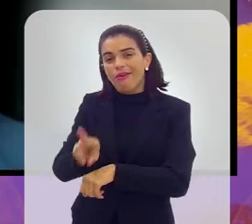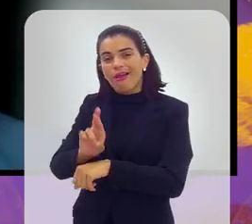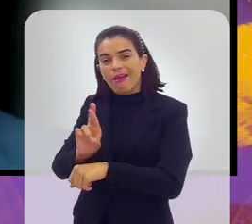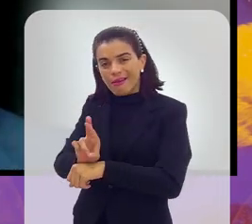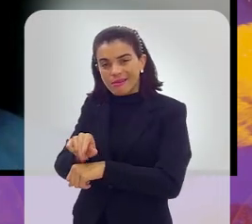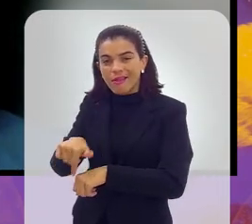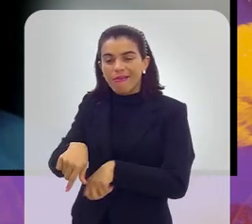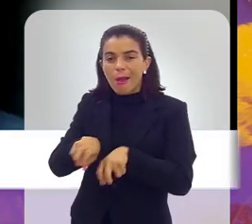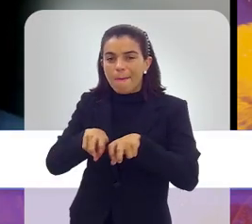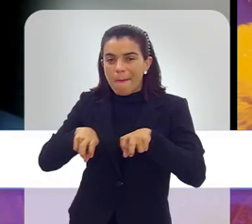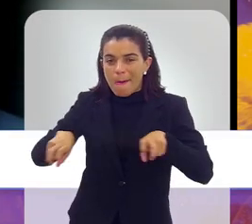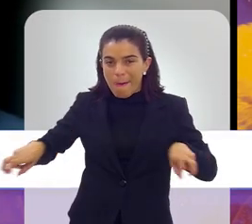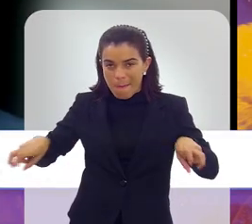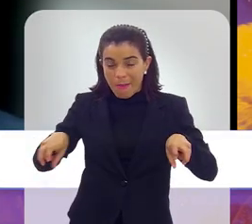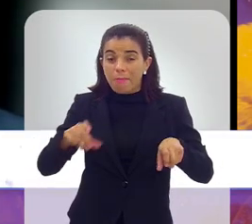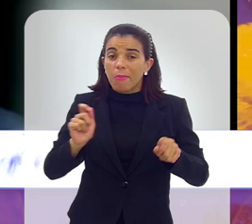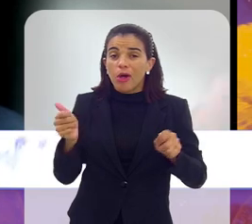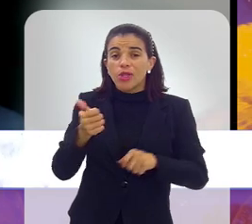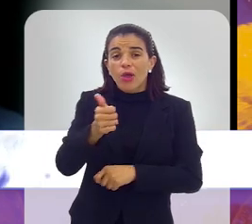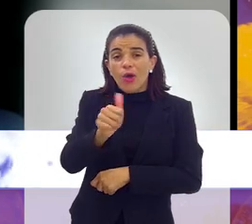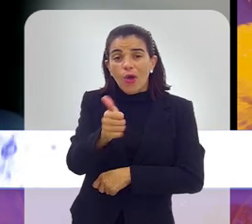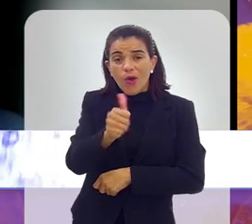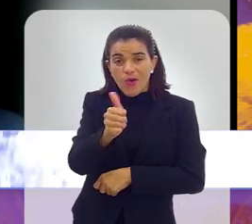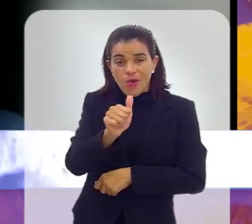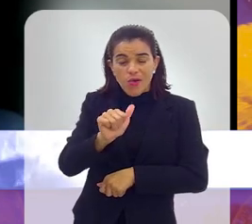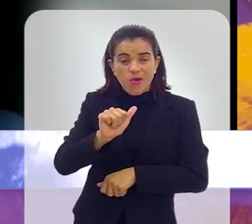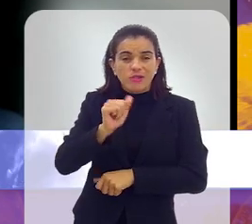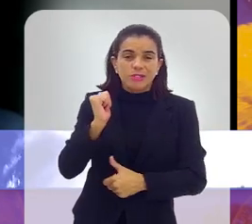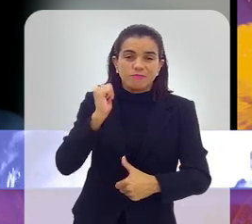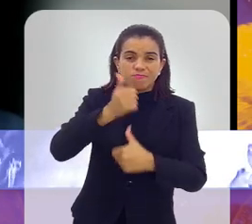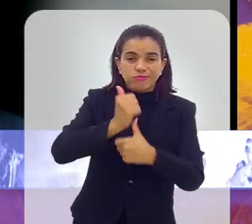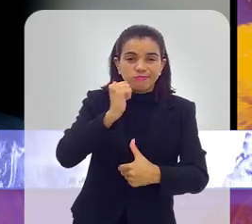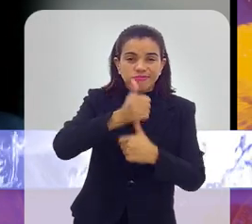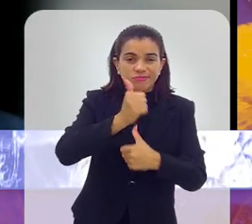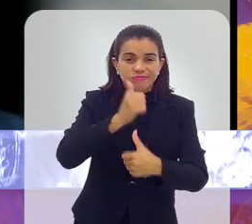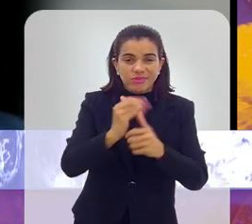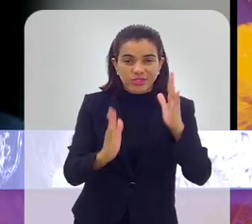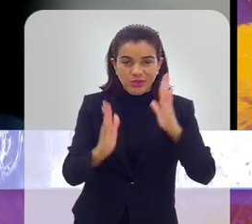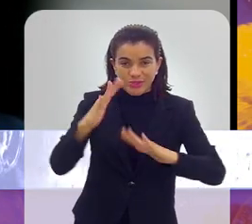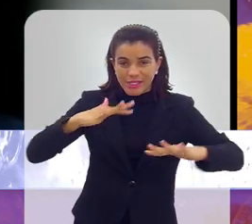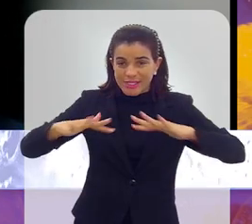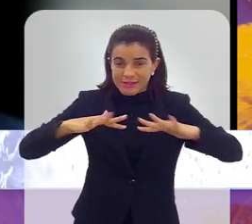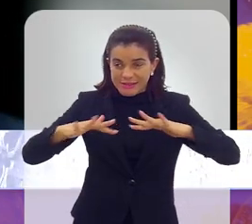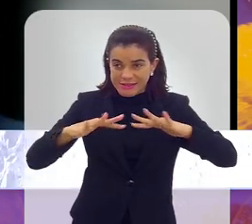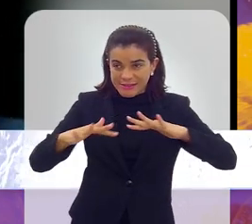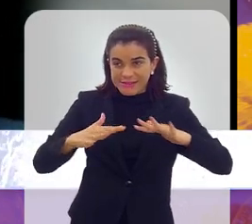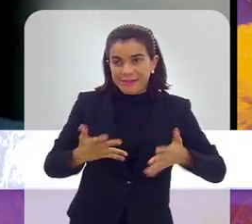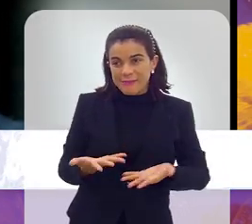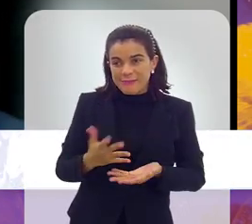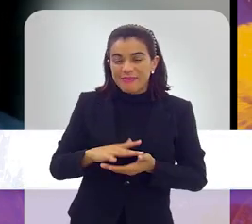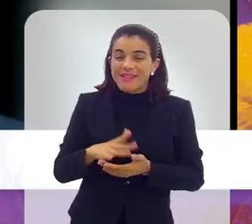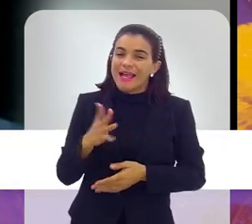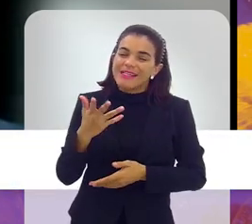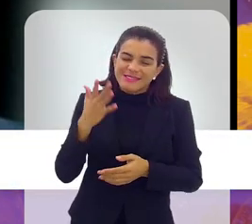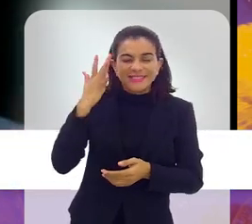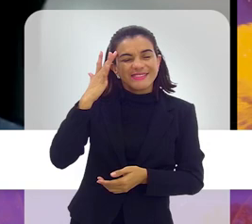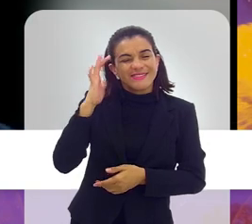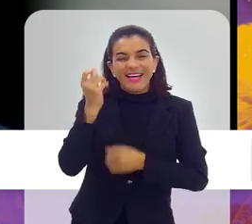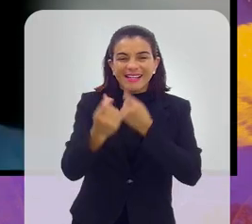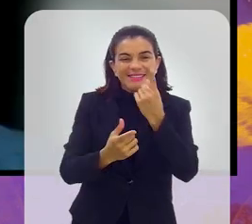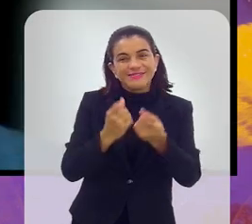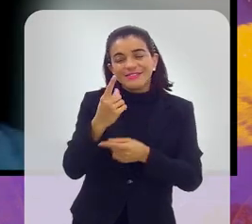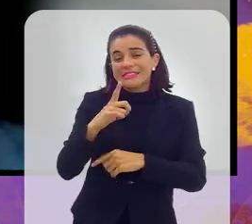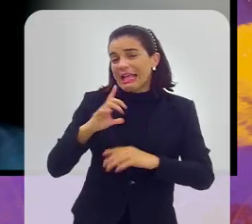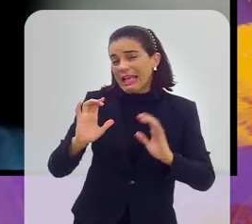reservas, até porque na competição elas podem fazer 11 substituições na partida, e aí claro, elas não convocam muito mais para acabar não tendo um